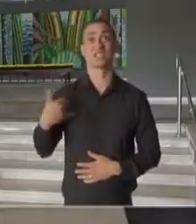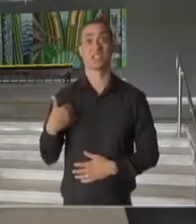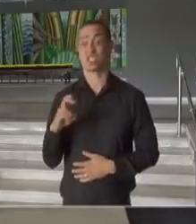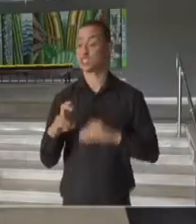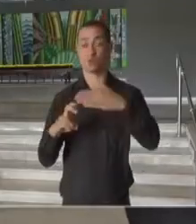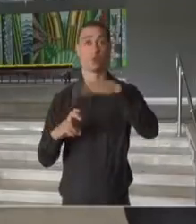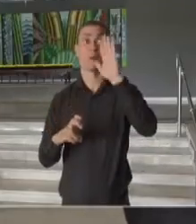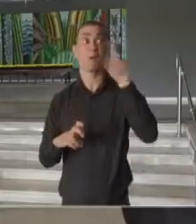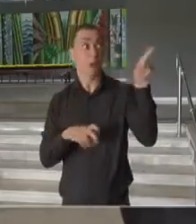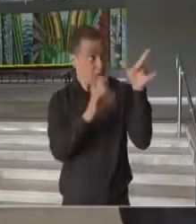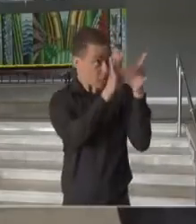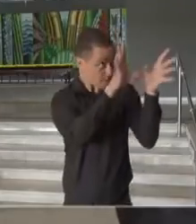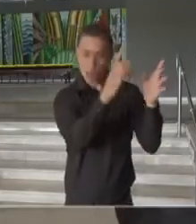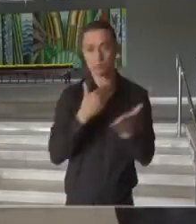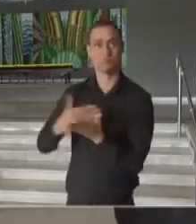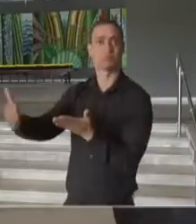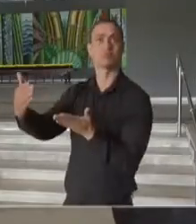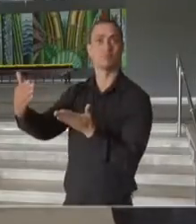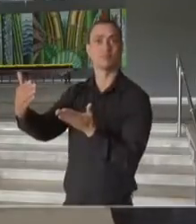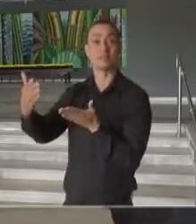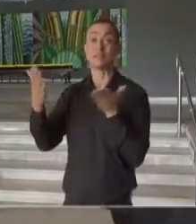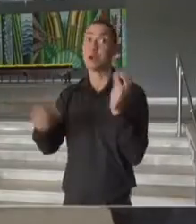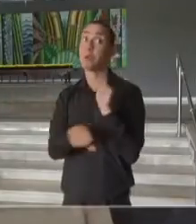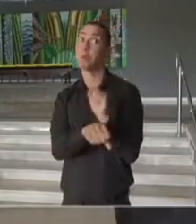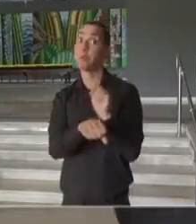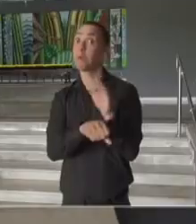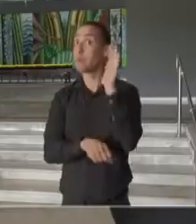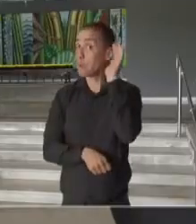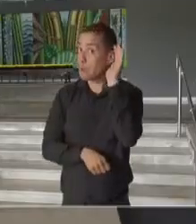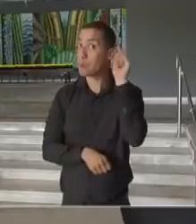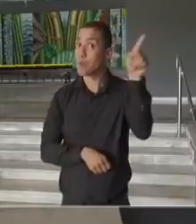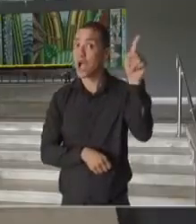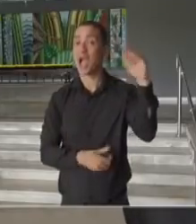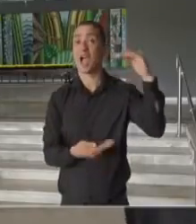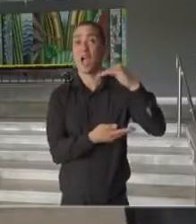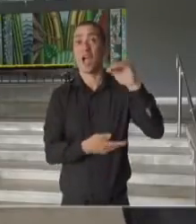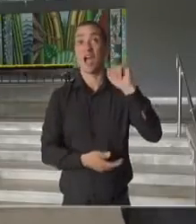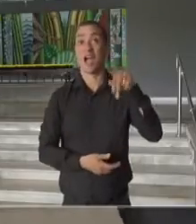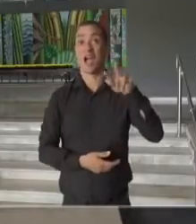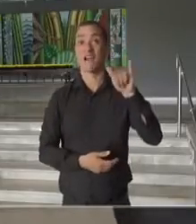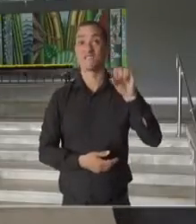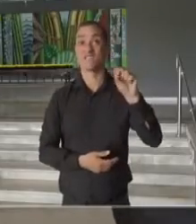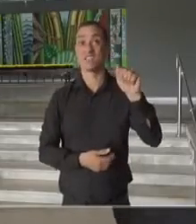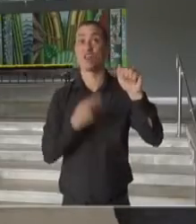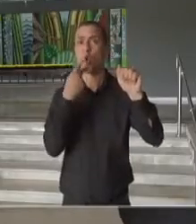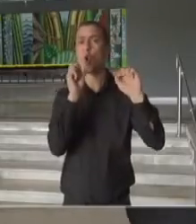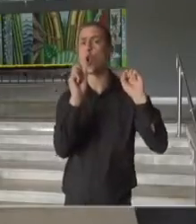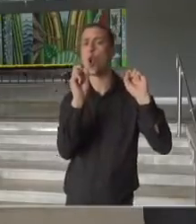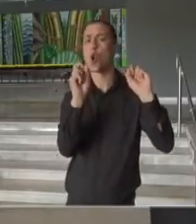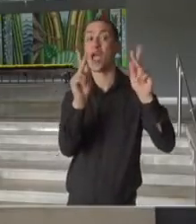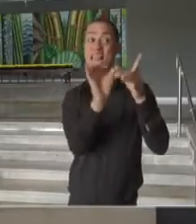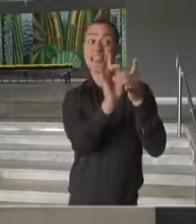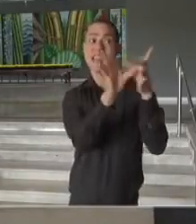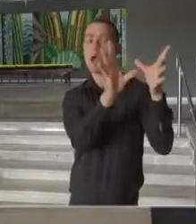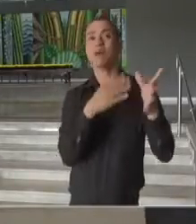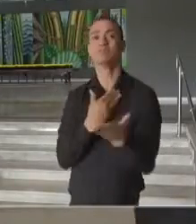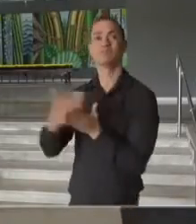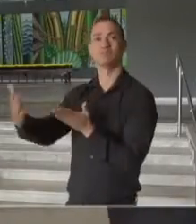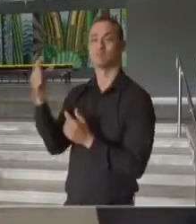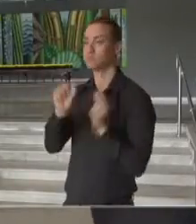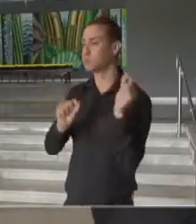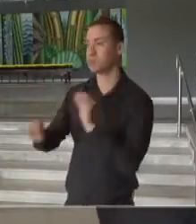população de 5 a 11 anos. Então, nós só aguardamos um parecer favorável da Anvisa, para que a gente possa, então,